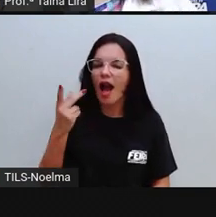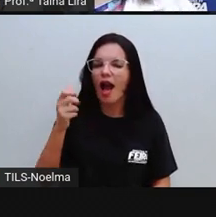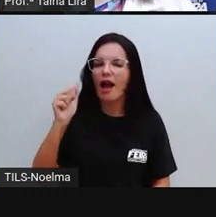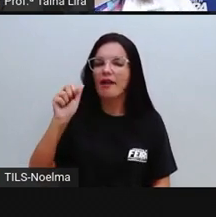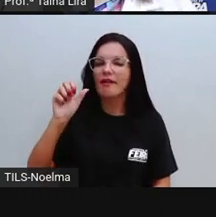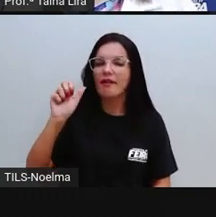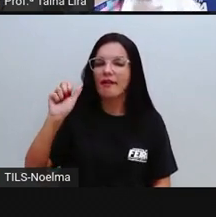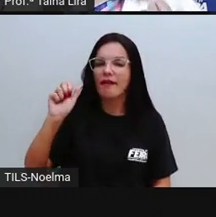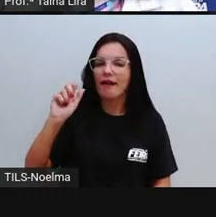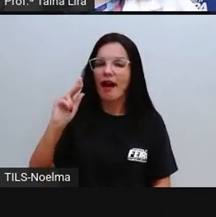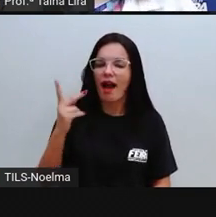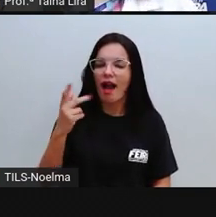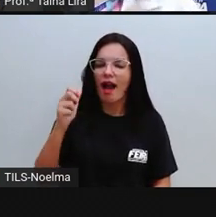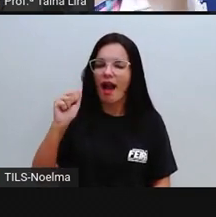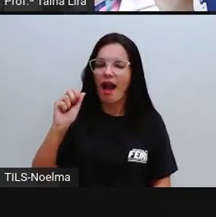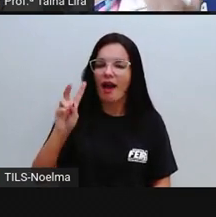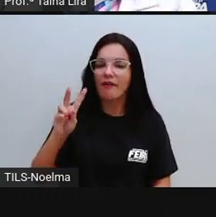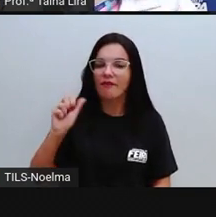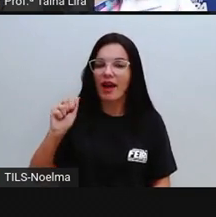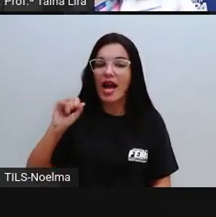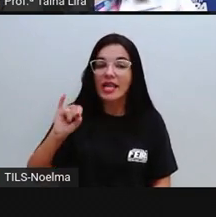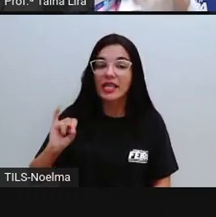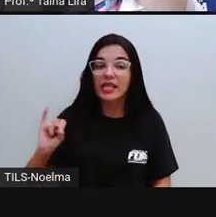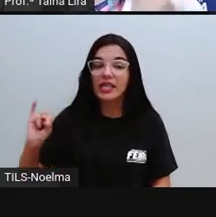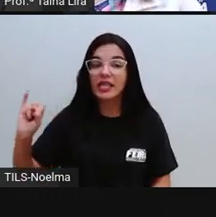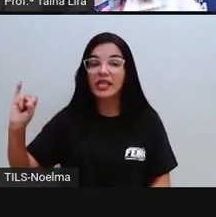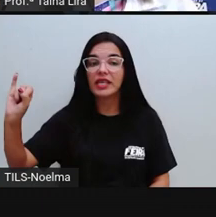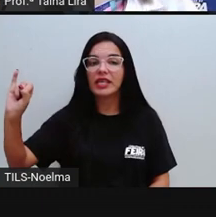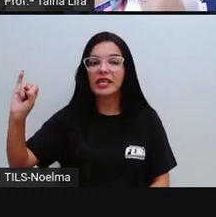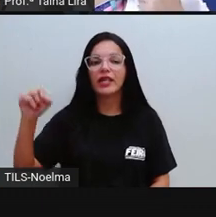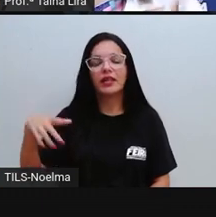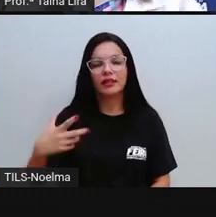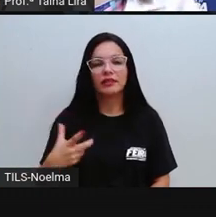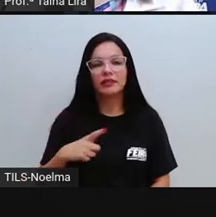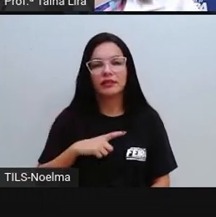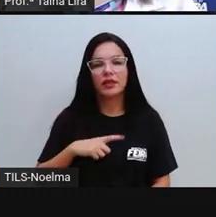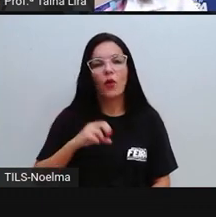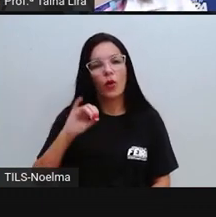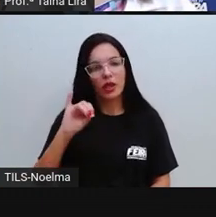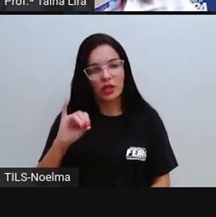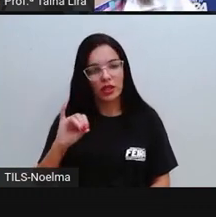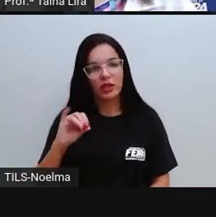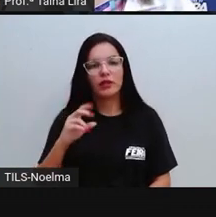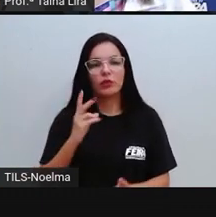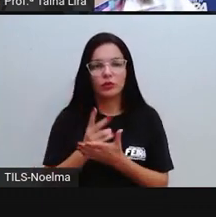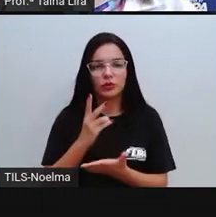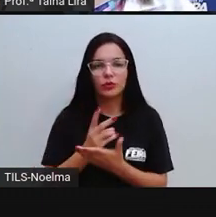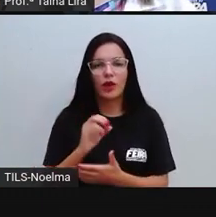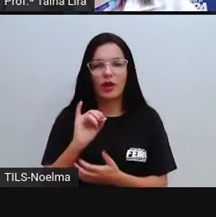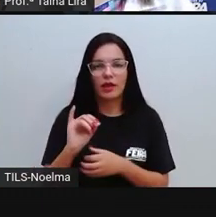Havaí. Então, por isso, ao invés do E, a gente coloca a vogal I, tá bom, segundo ano?